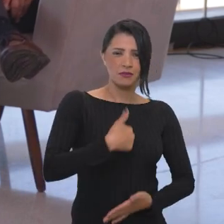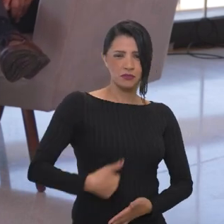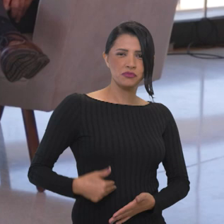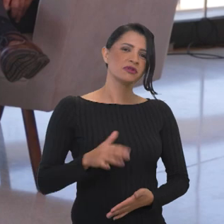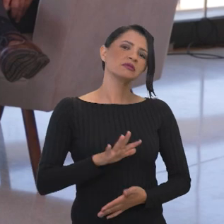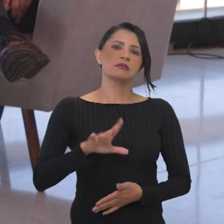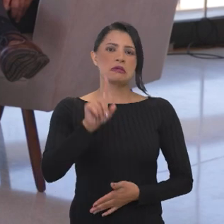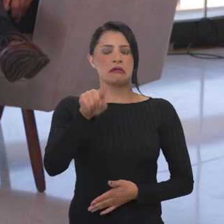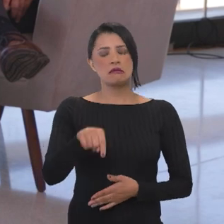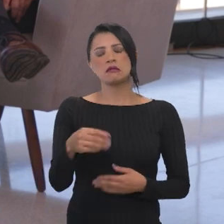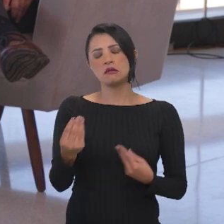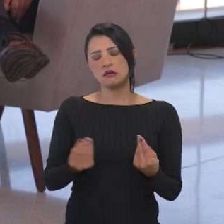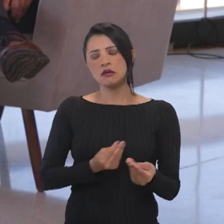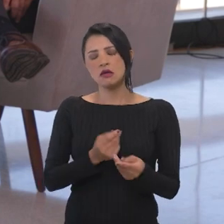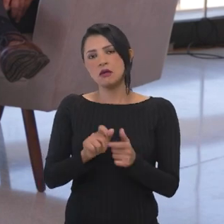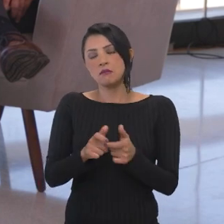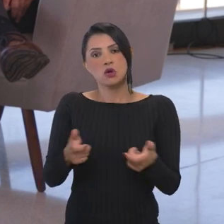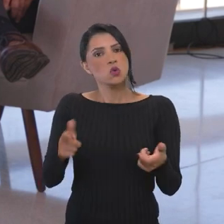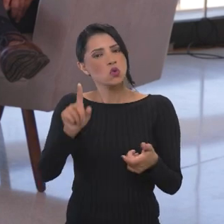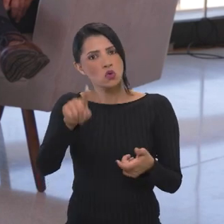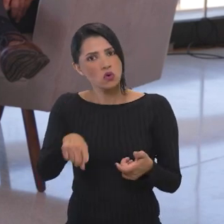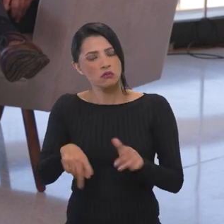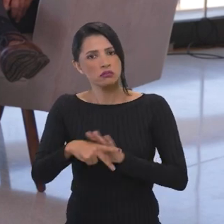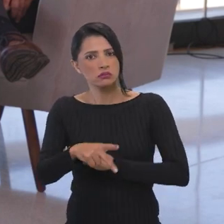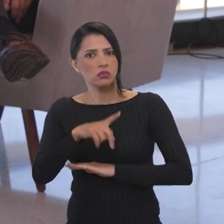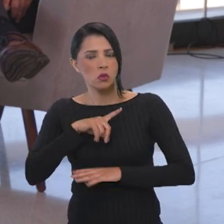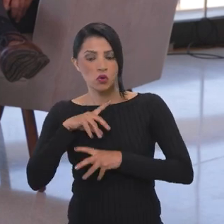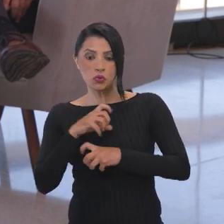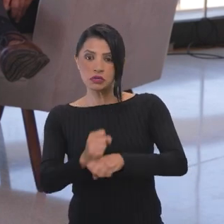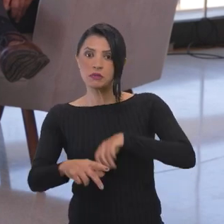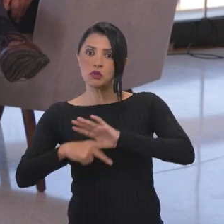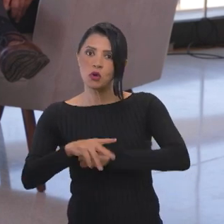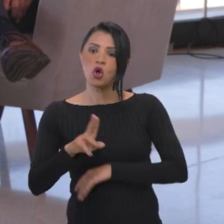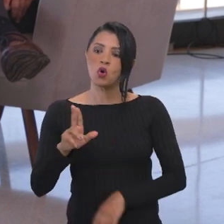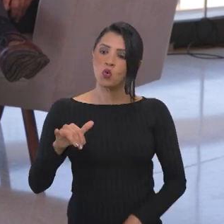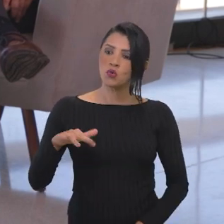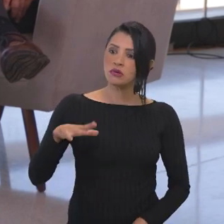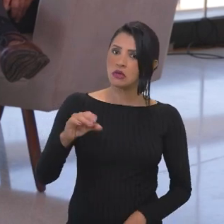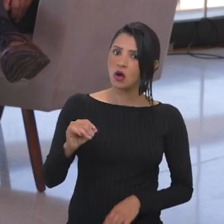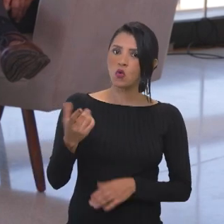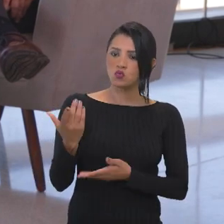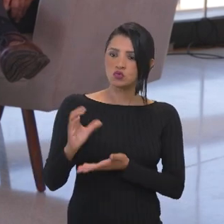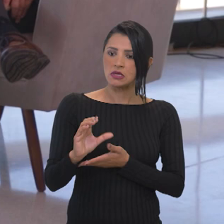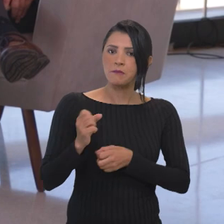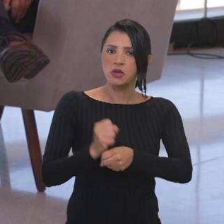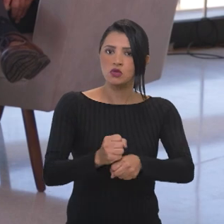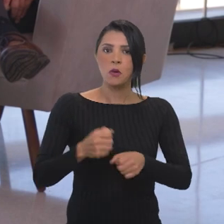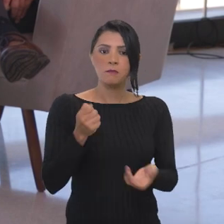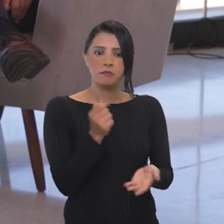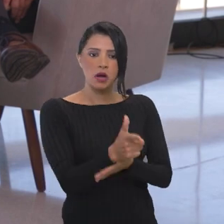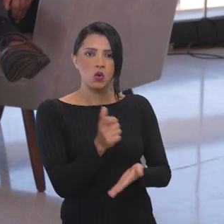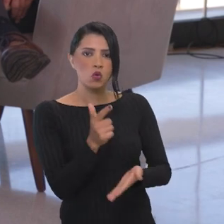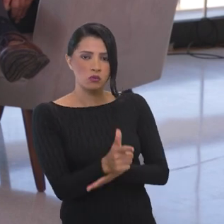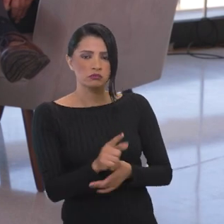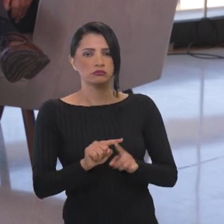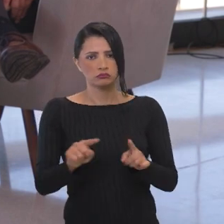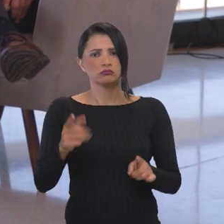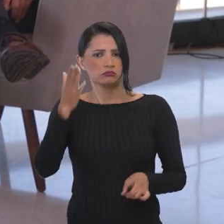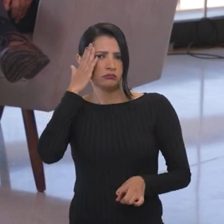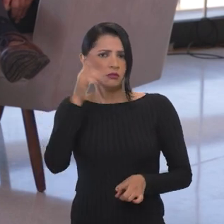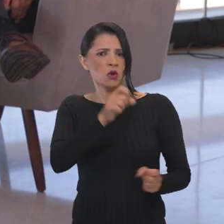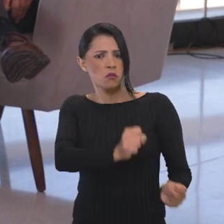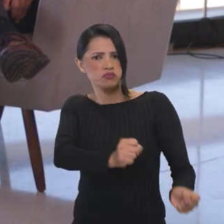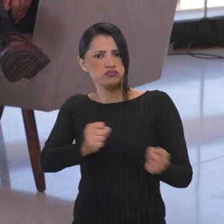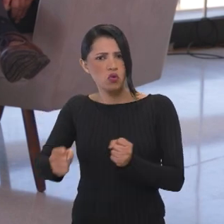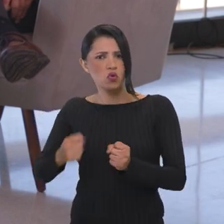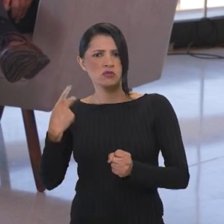uma das maiores partes do orçamento da União vai para compras. E a gente sabe que isso gera, então, um